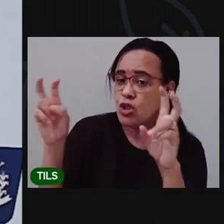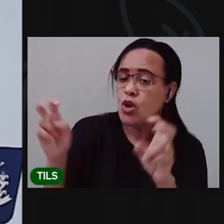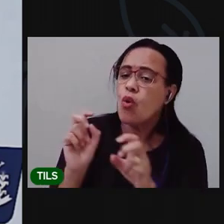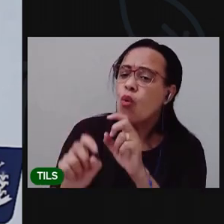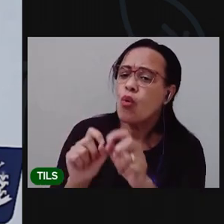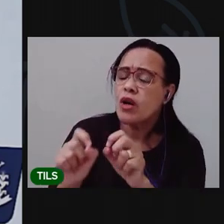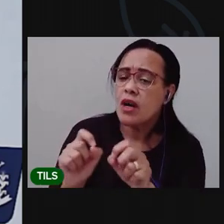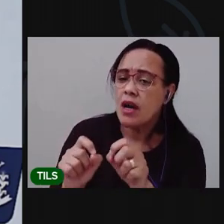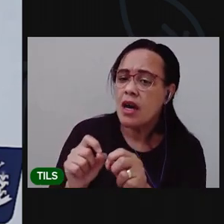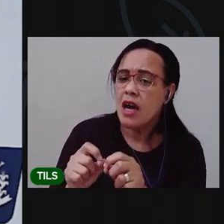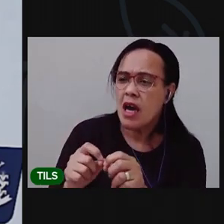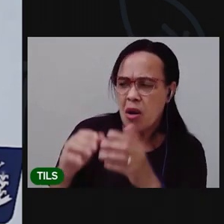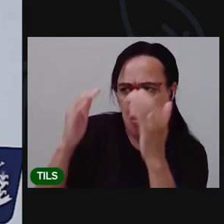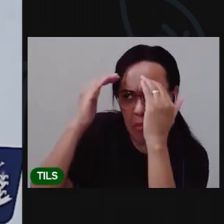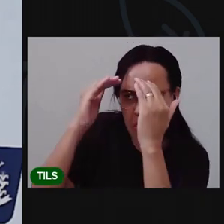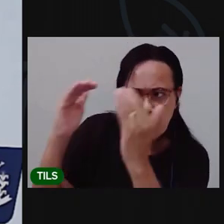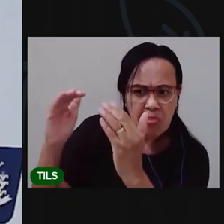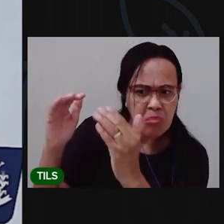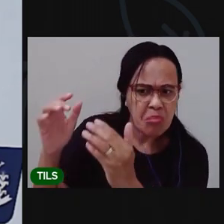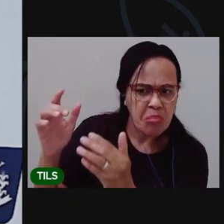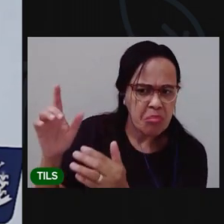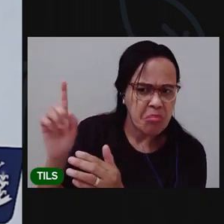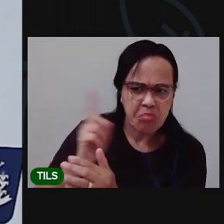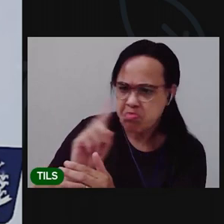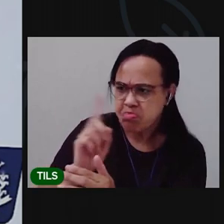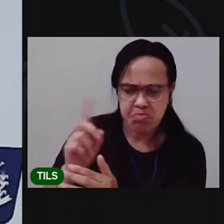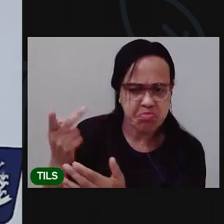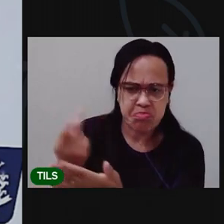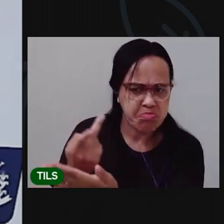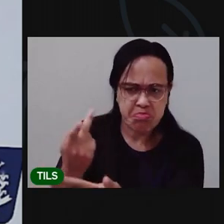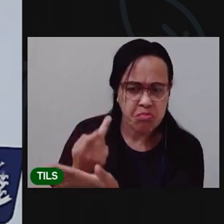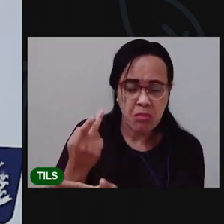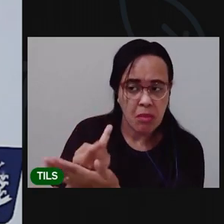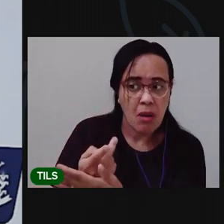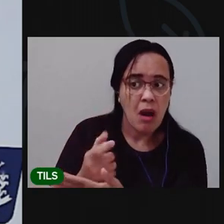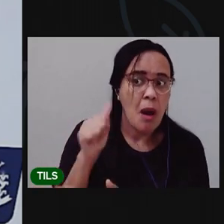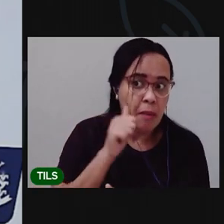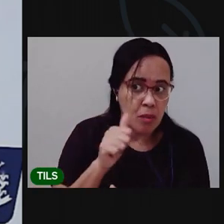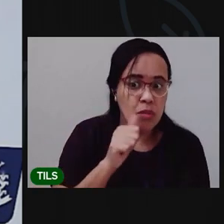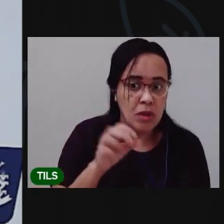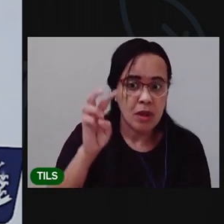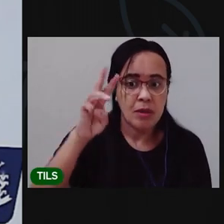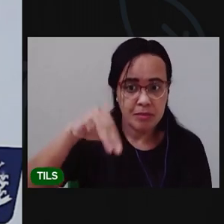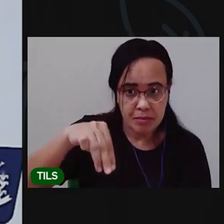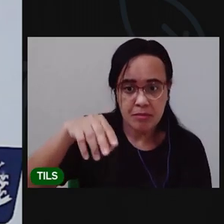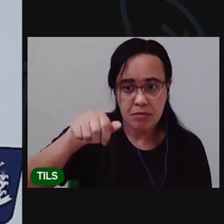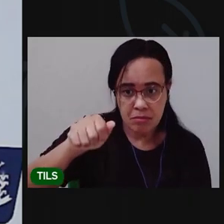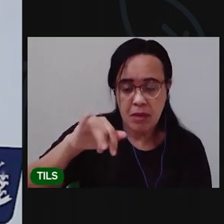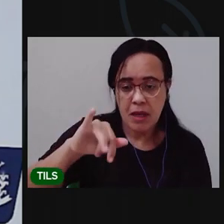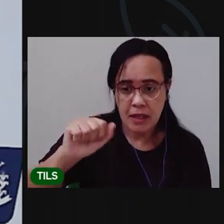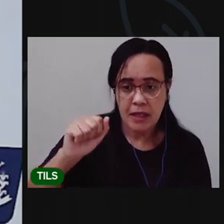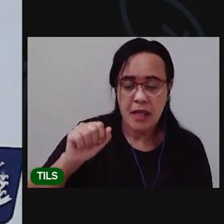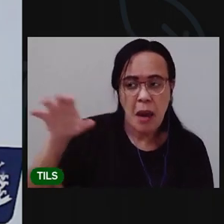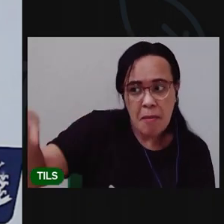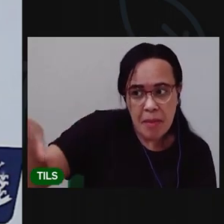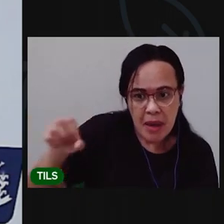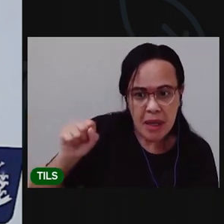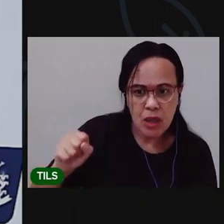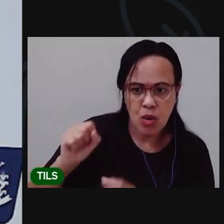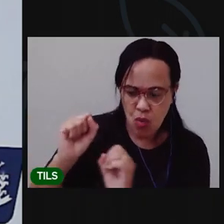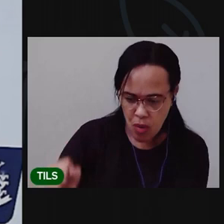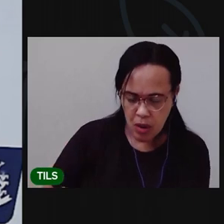pegado a canoa sem saber rimar E a gente